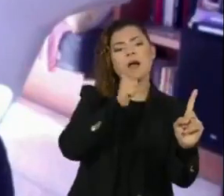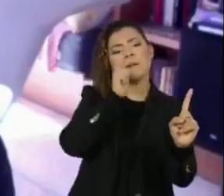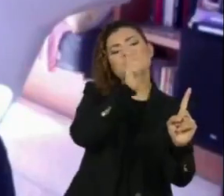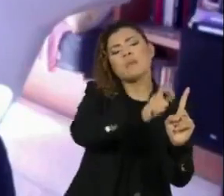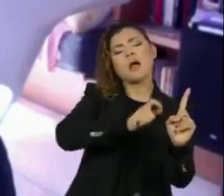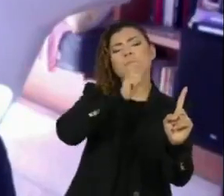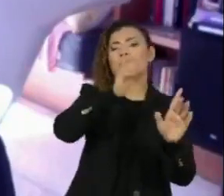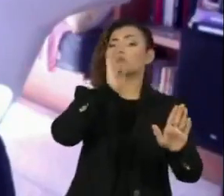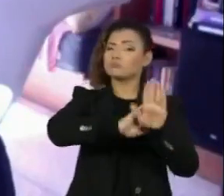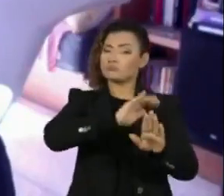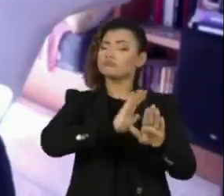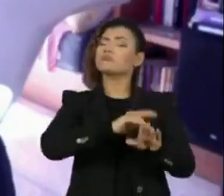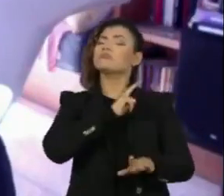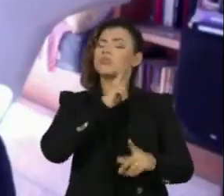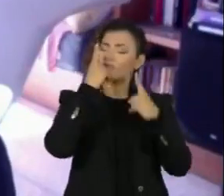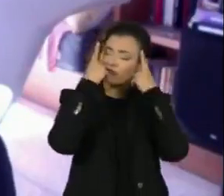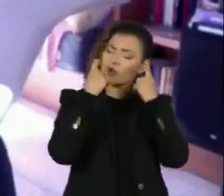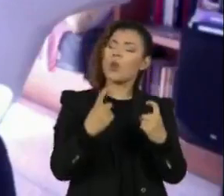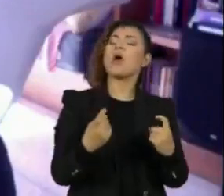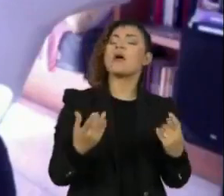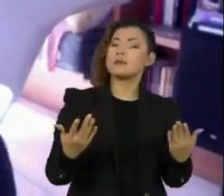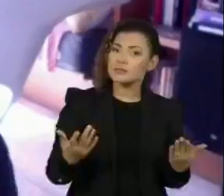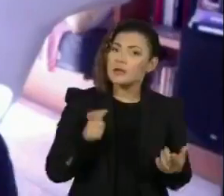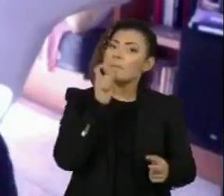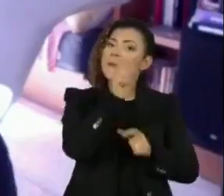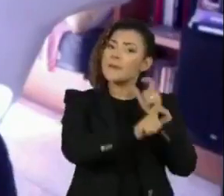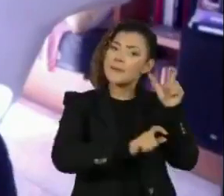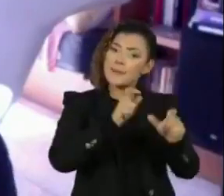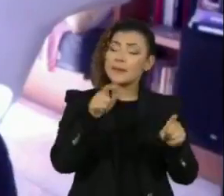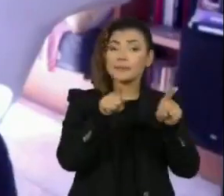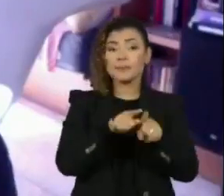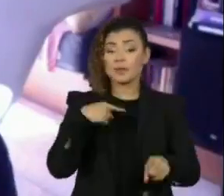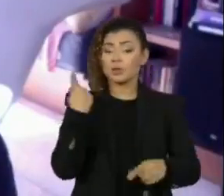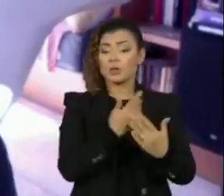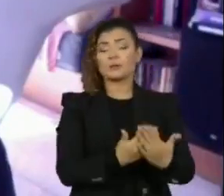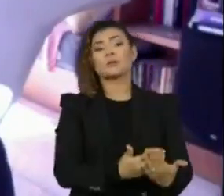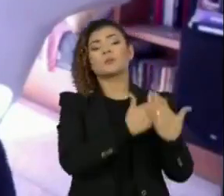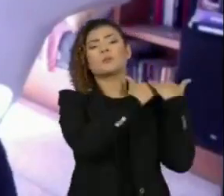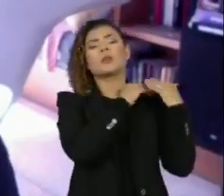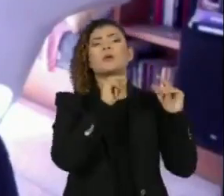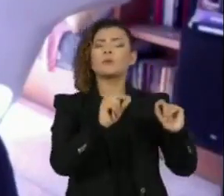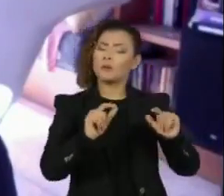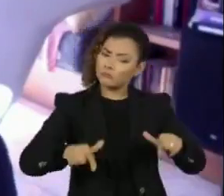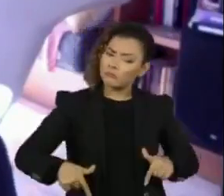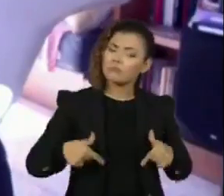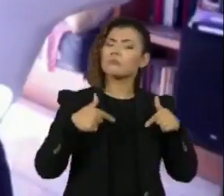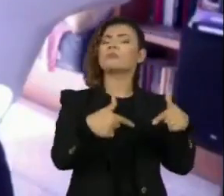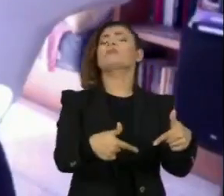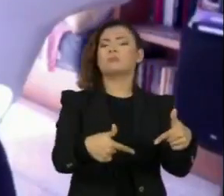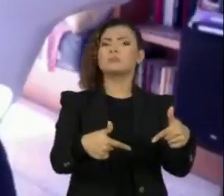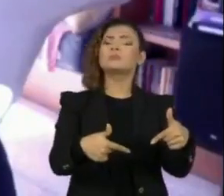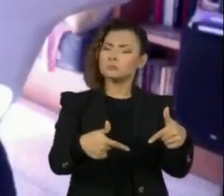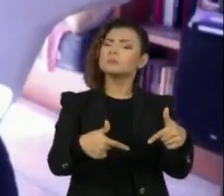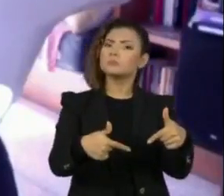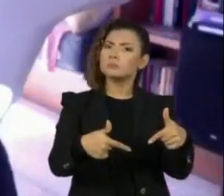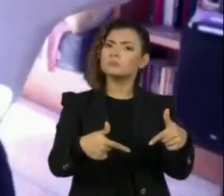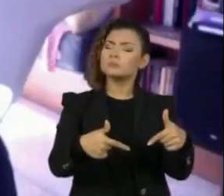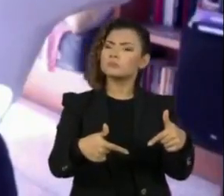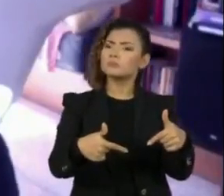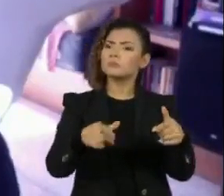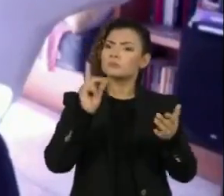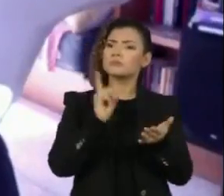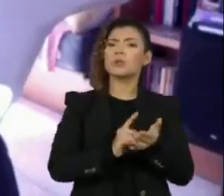tanto mais sutis, entre aspas, também verbais, e nosso papel é justamente colocar um bloqueio aí